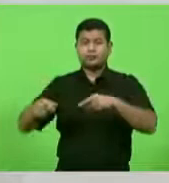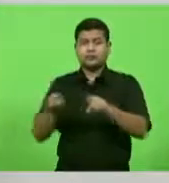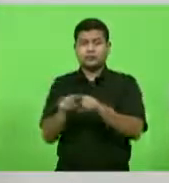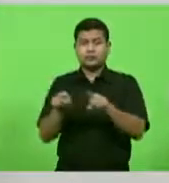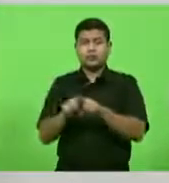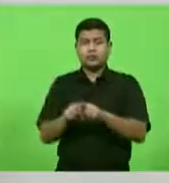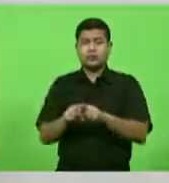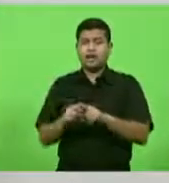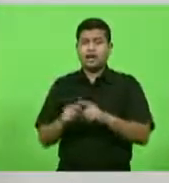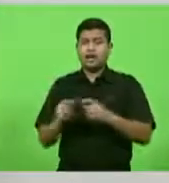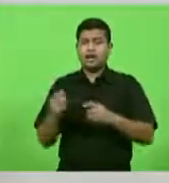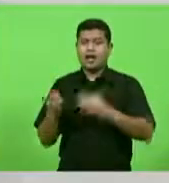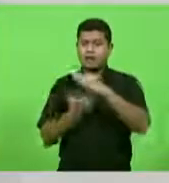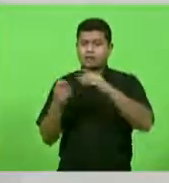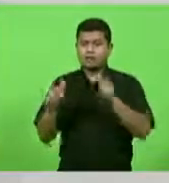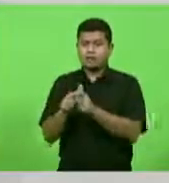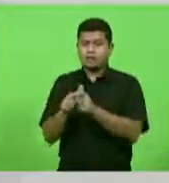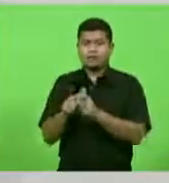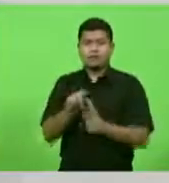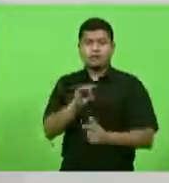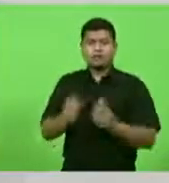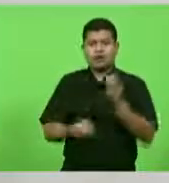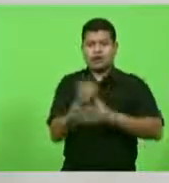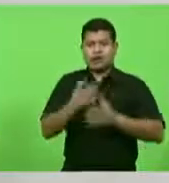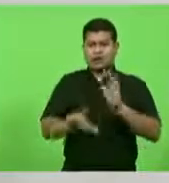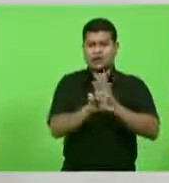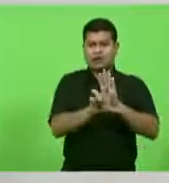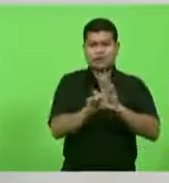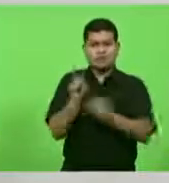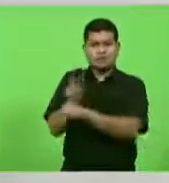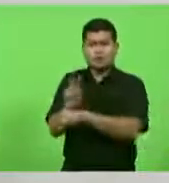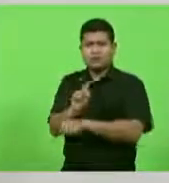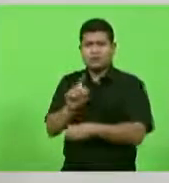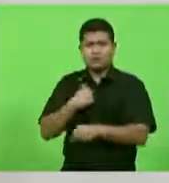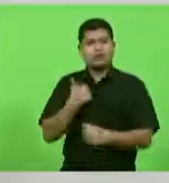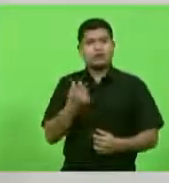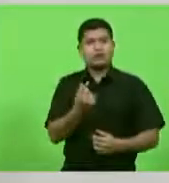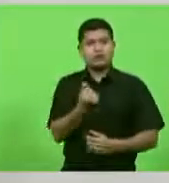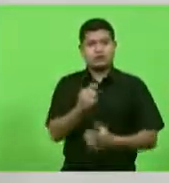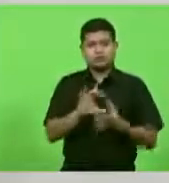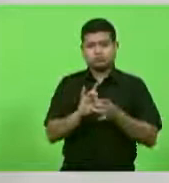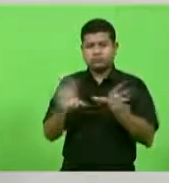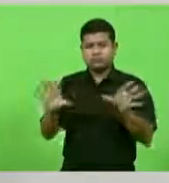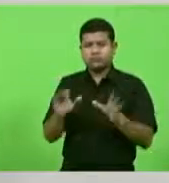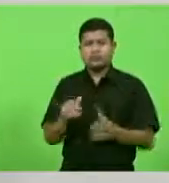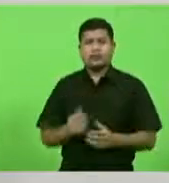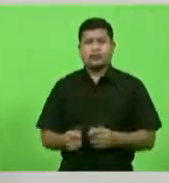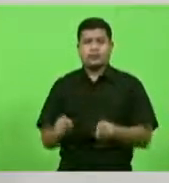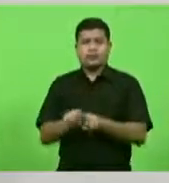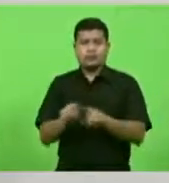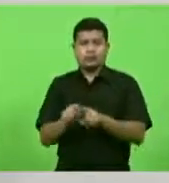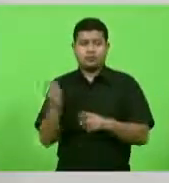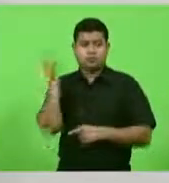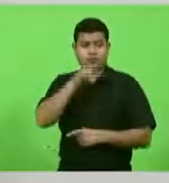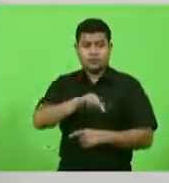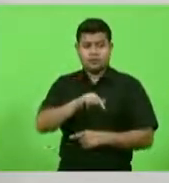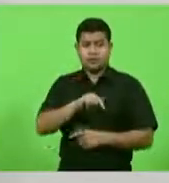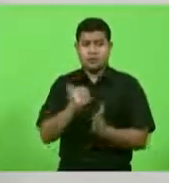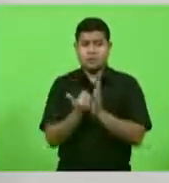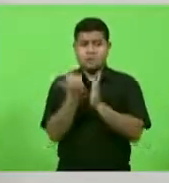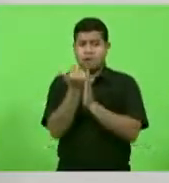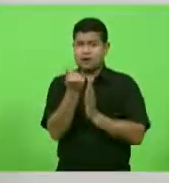Parlamento, não só gerando leis, fiscalizando, mas também ajudando a disponibilizar e criar recursos financeiros nesse período.